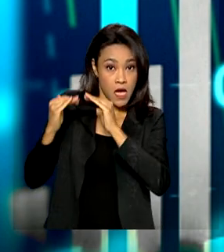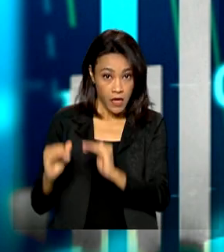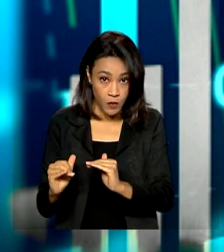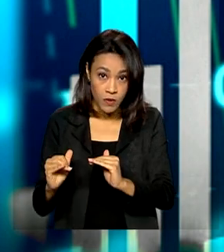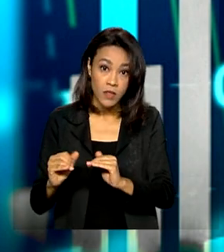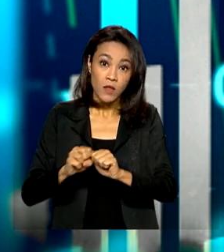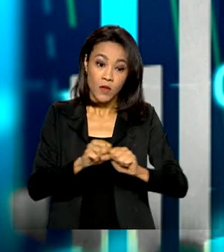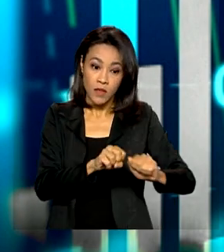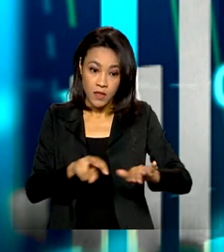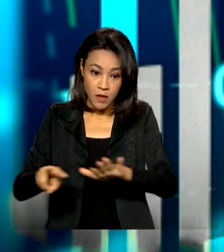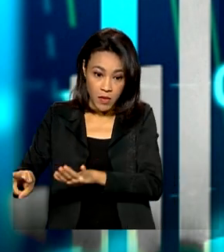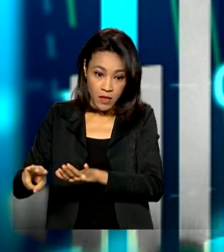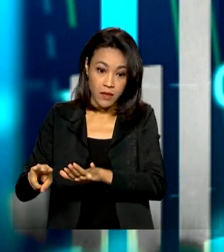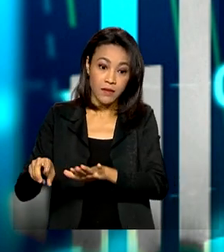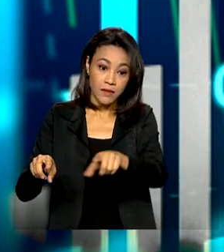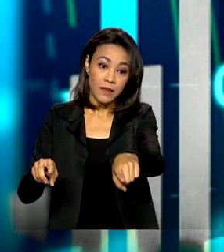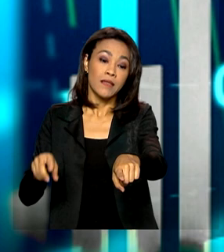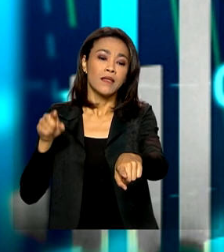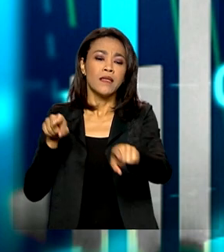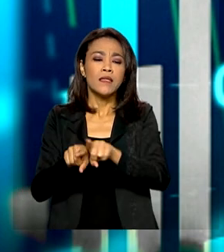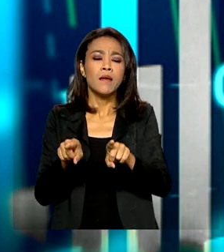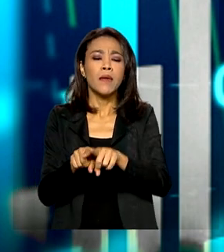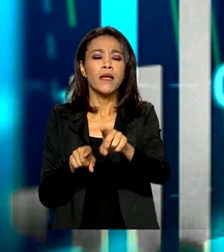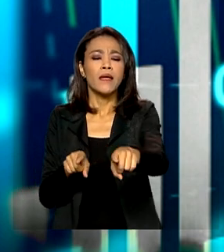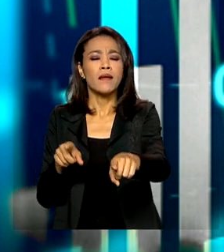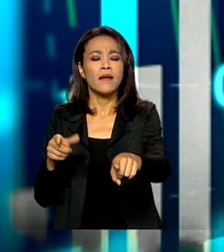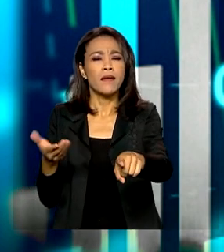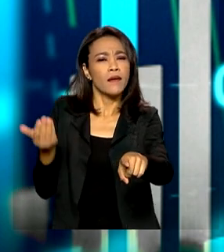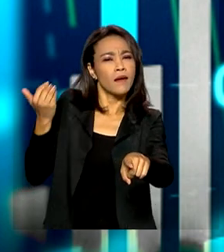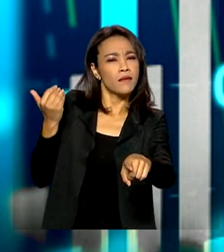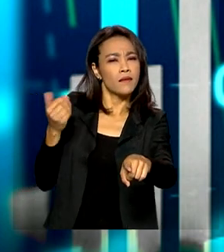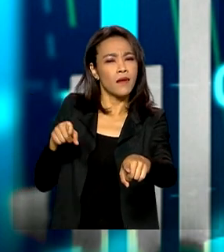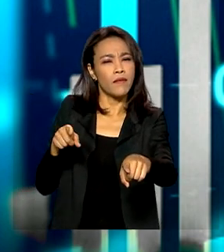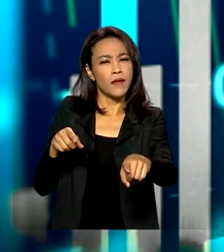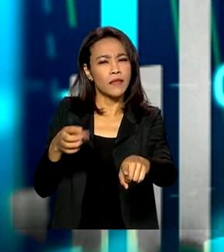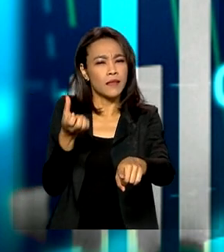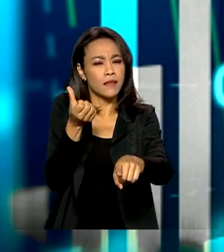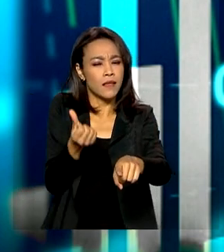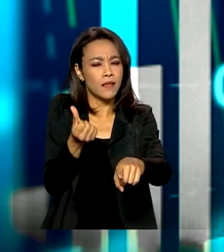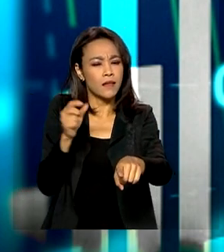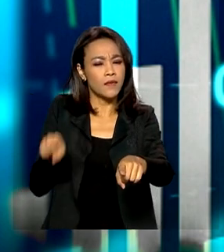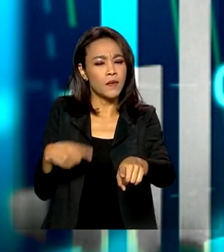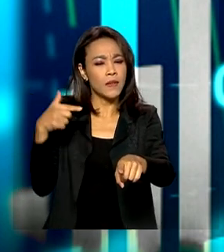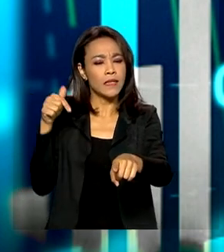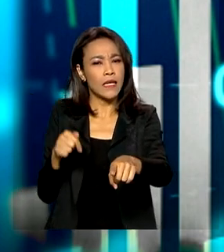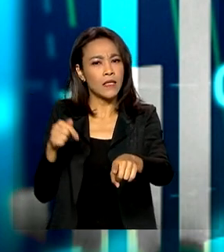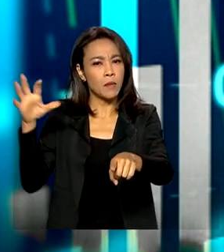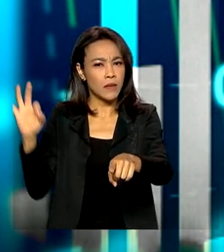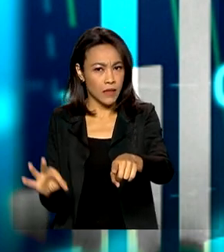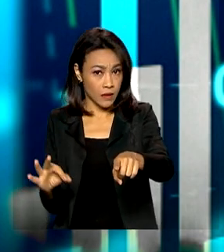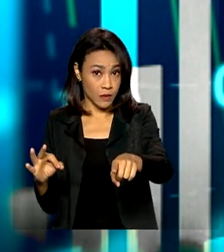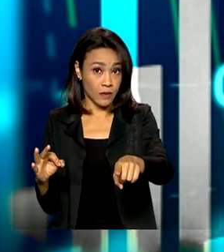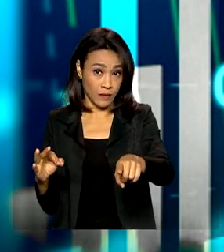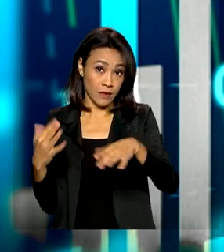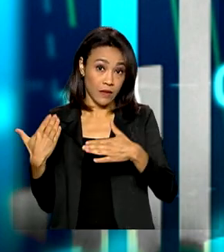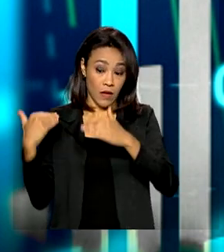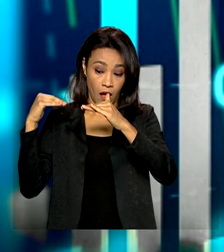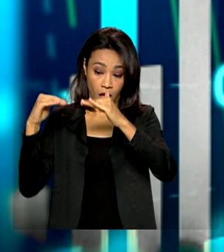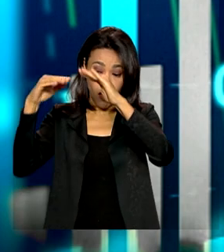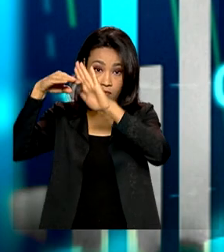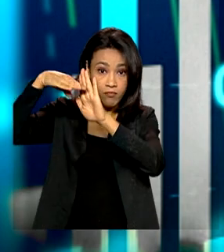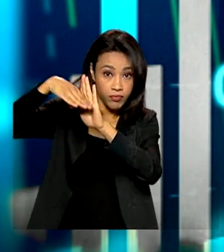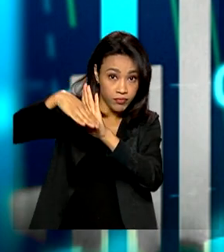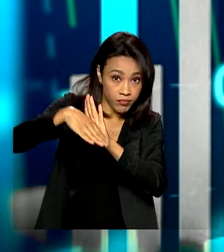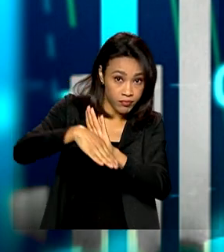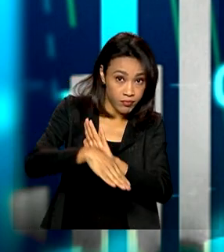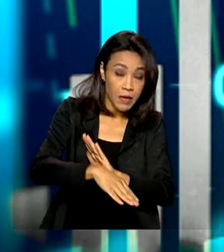relação ao mês atrás, quando a expectativa do mercado para a inflação era alguma coisa em torno de 6,7%. E um aspecto interessante é que,